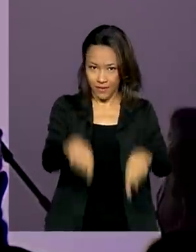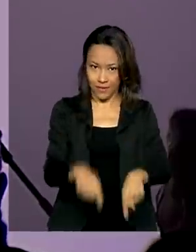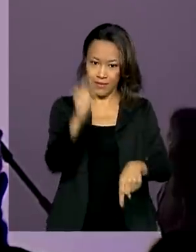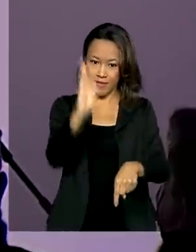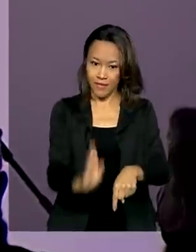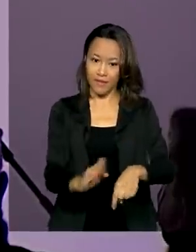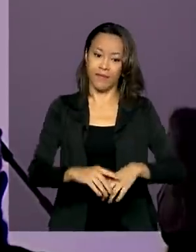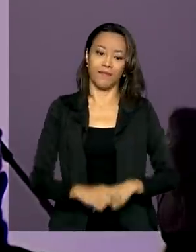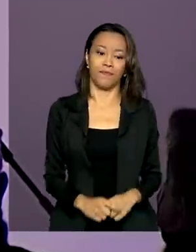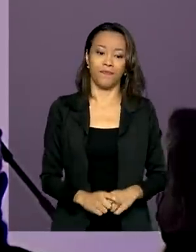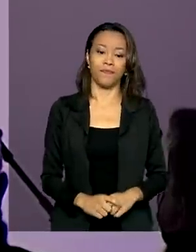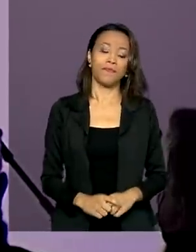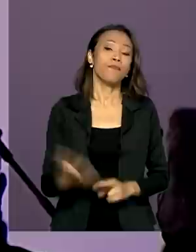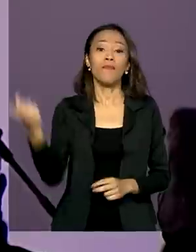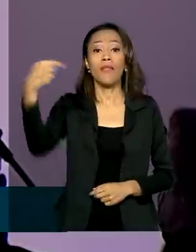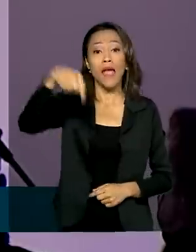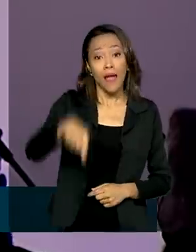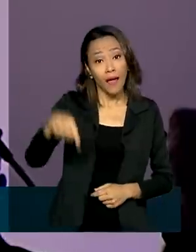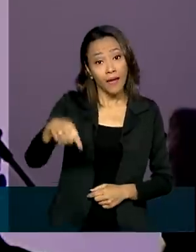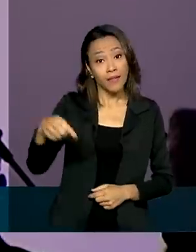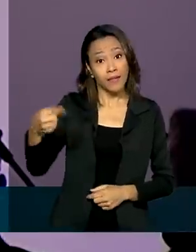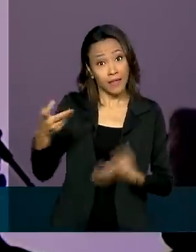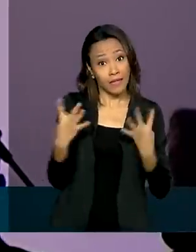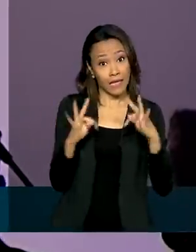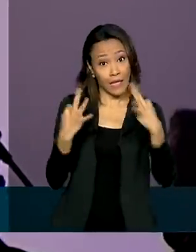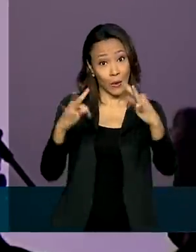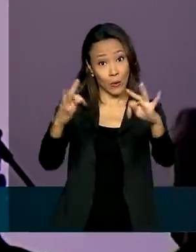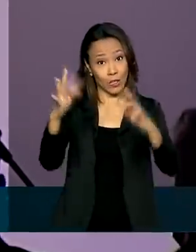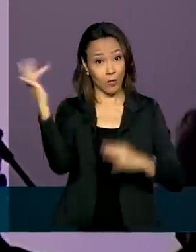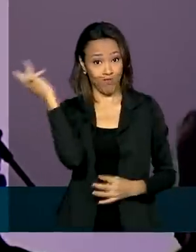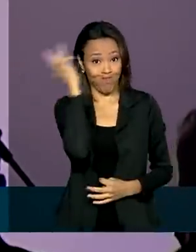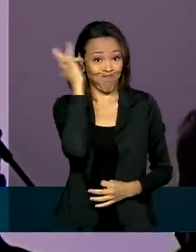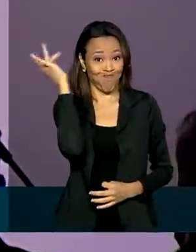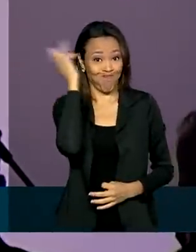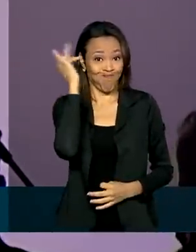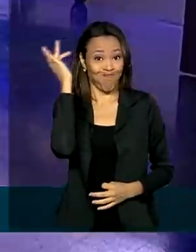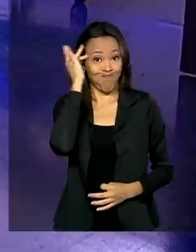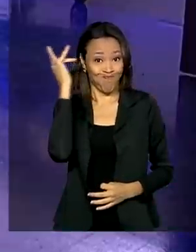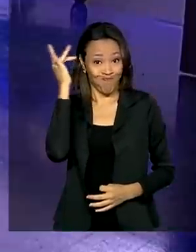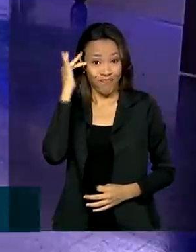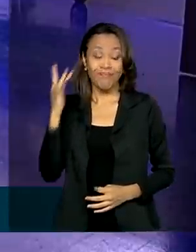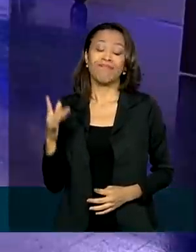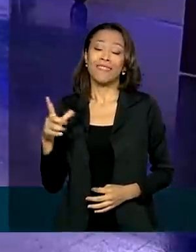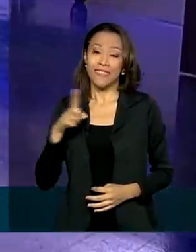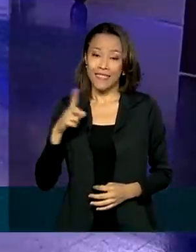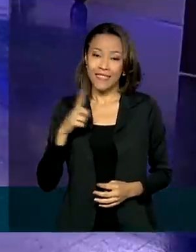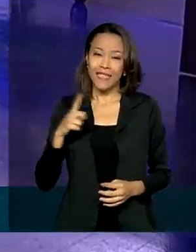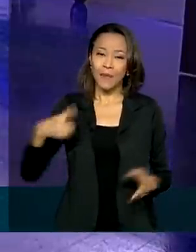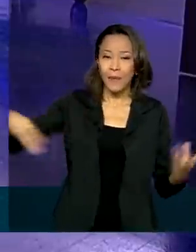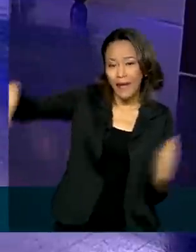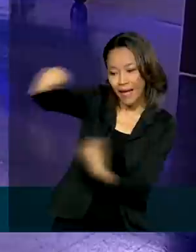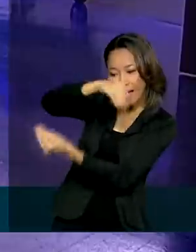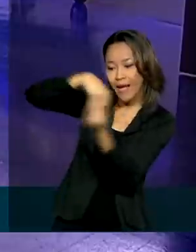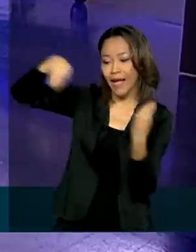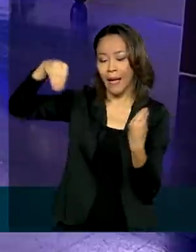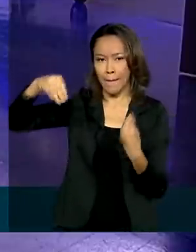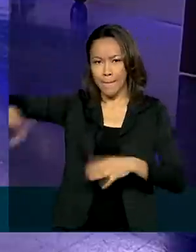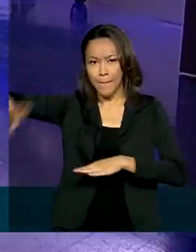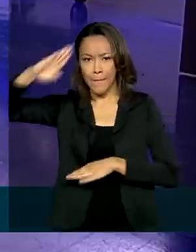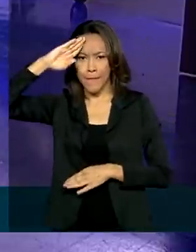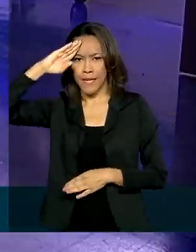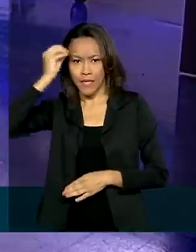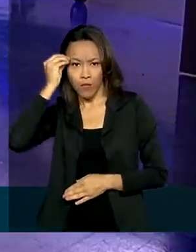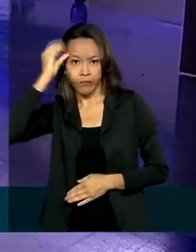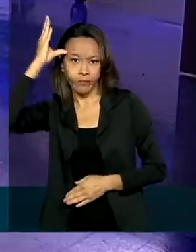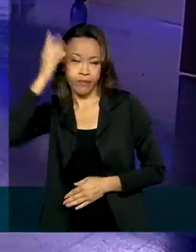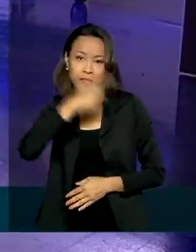tecnologia transborda a área militar, tem o caráter dual, civil e militar. E assim como todos os